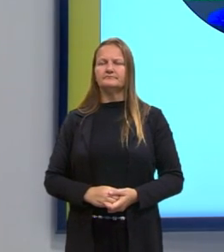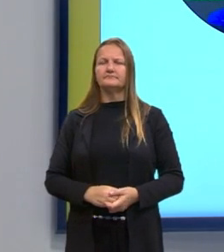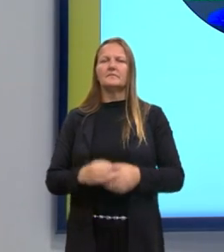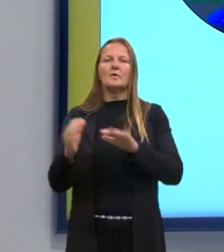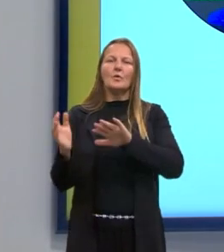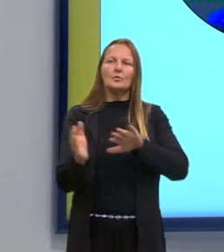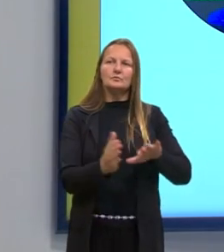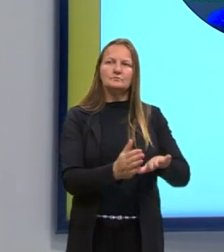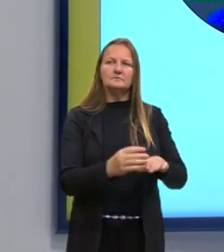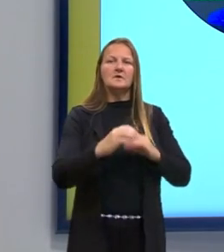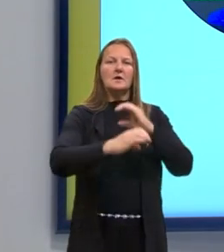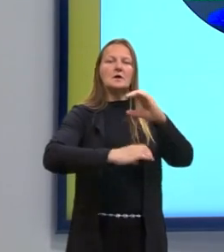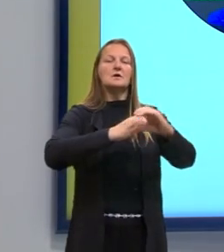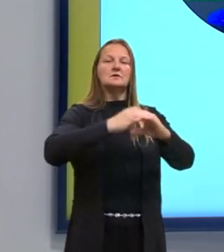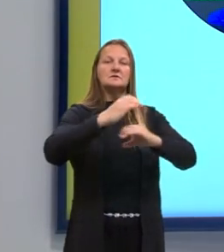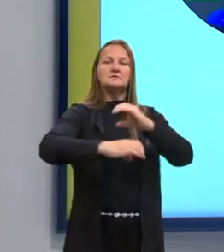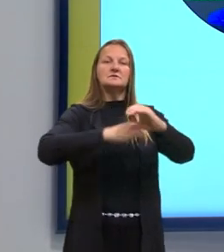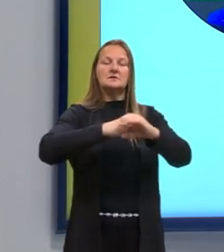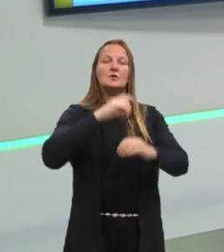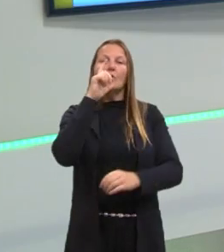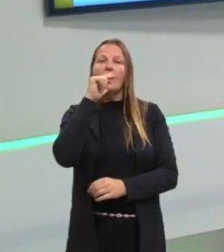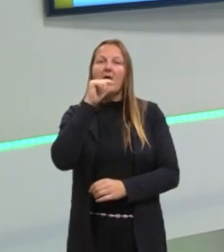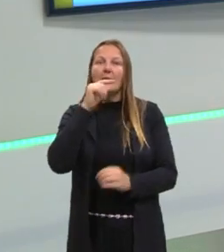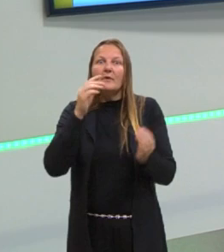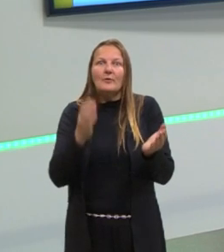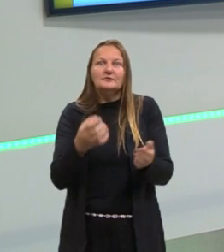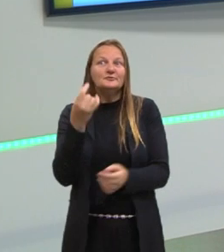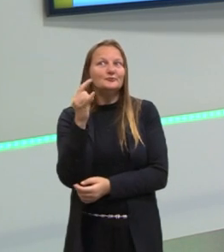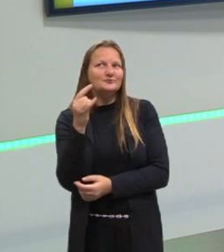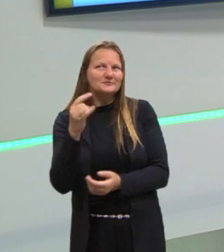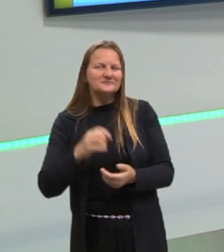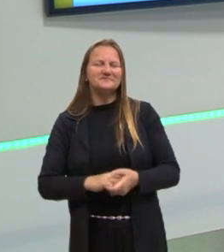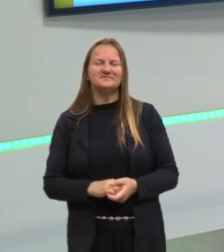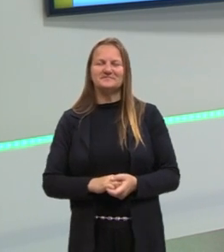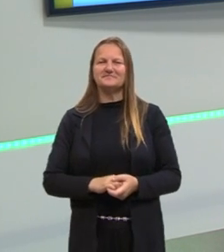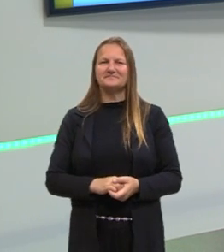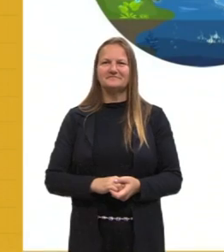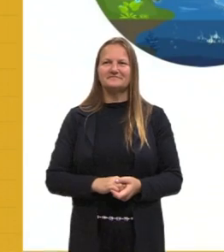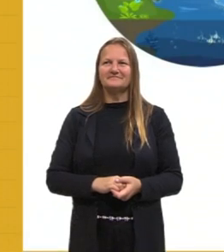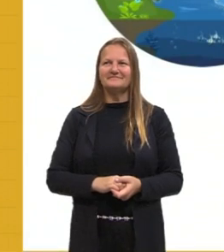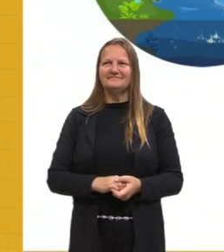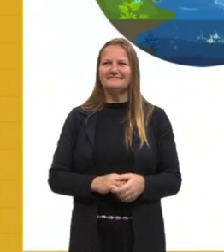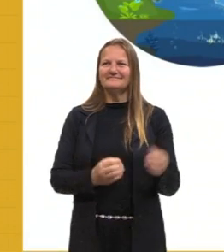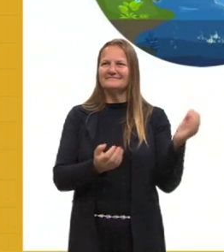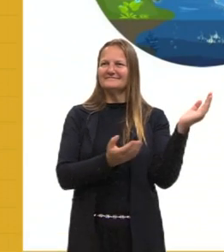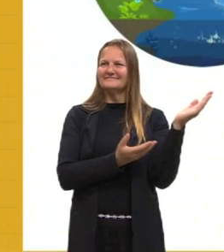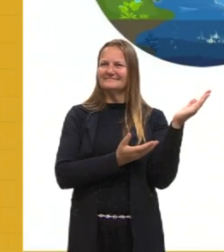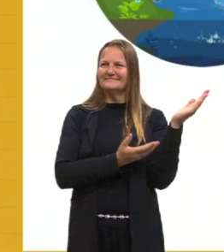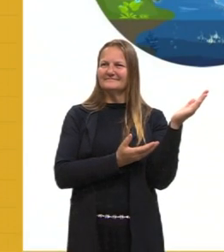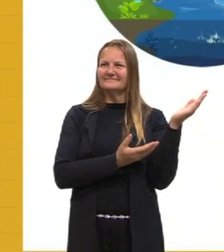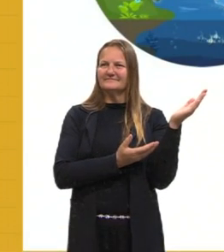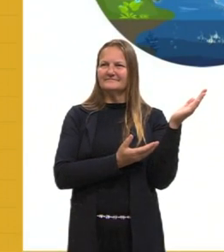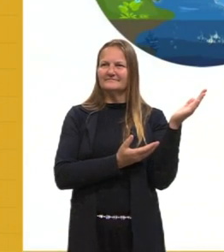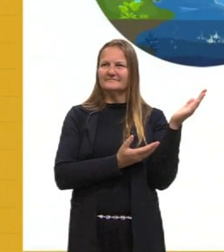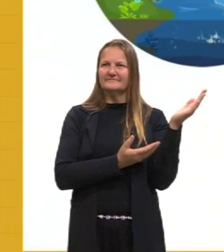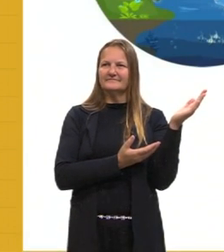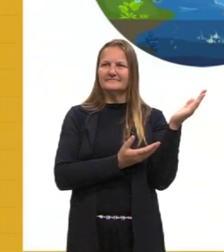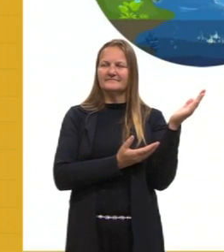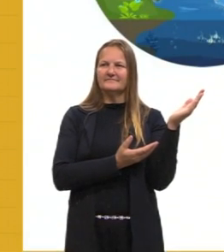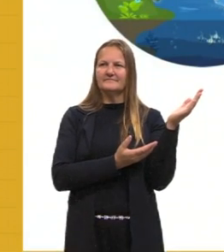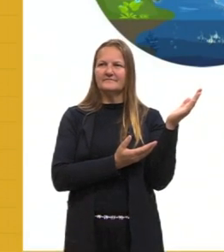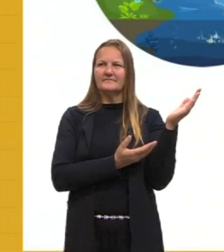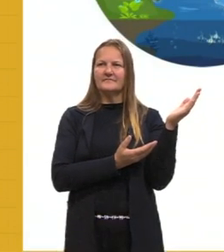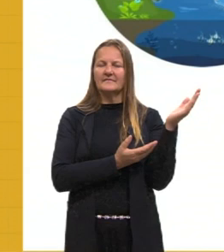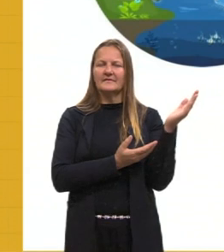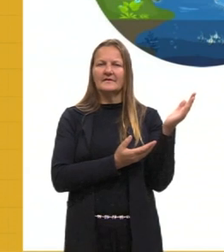Ciclo da água, o último ciclo que nós vamos ver hoje. Então, acho que é, acredito que é o último ciclo. Então, né, é